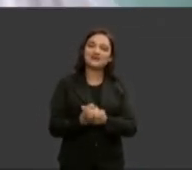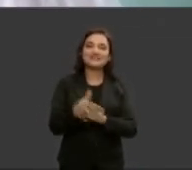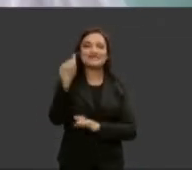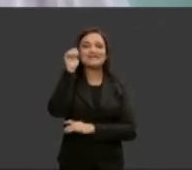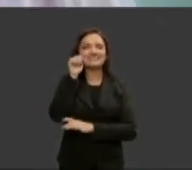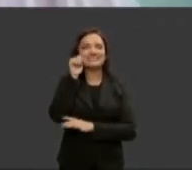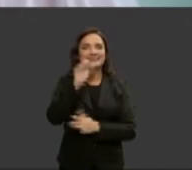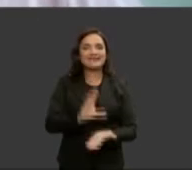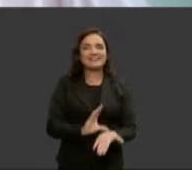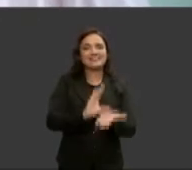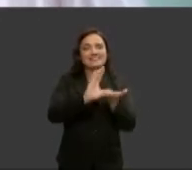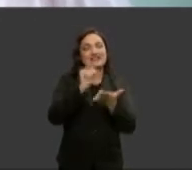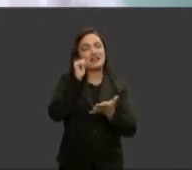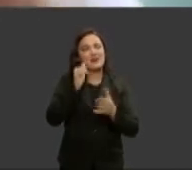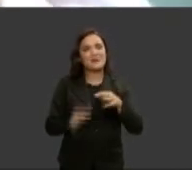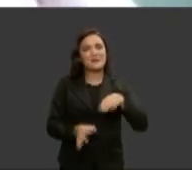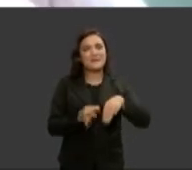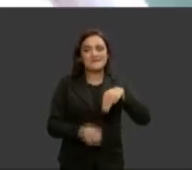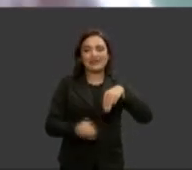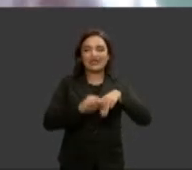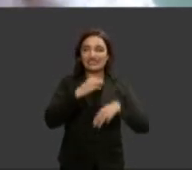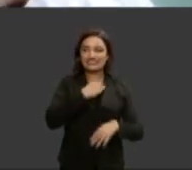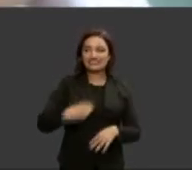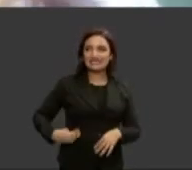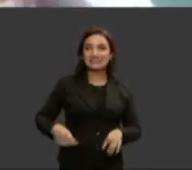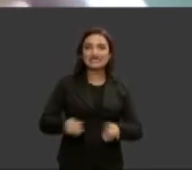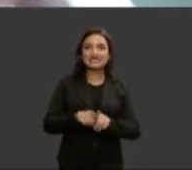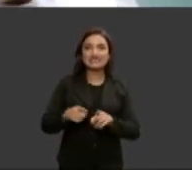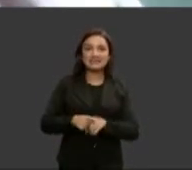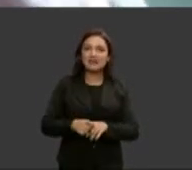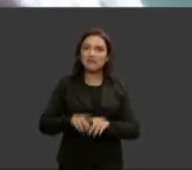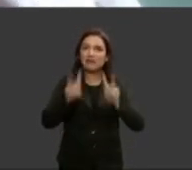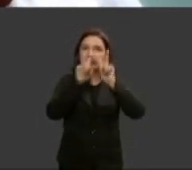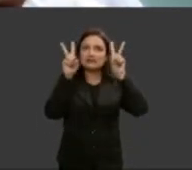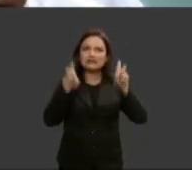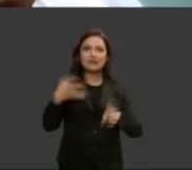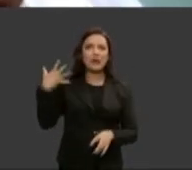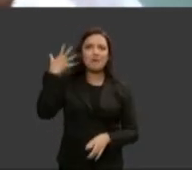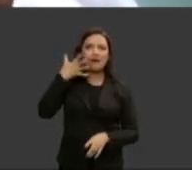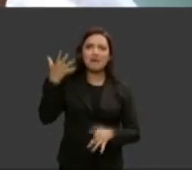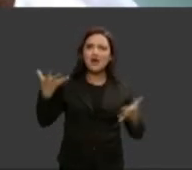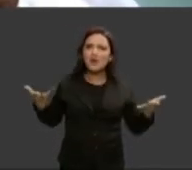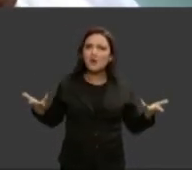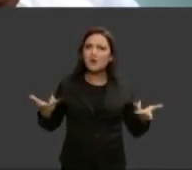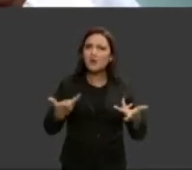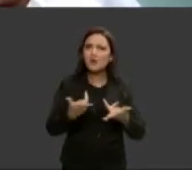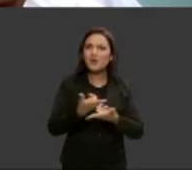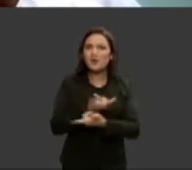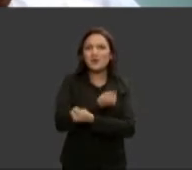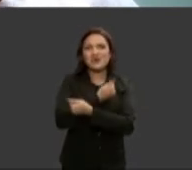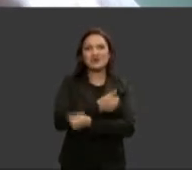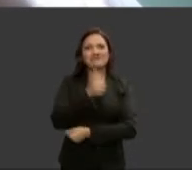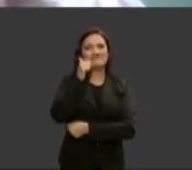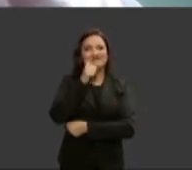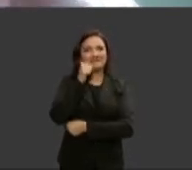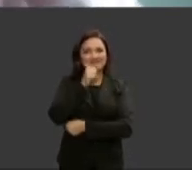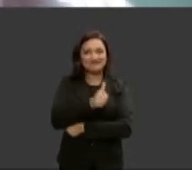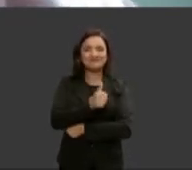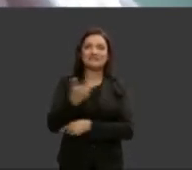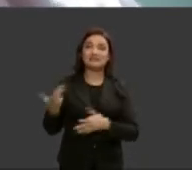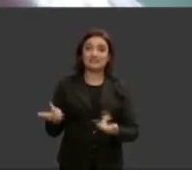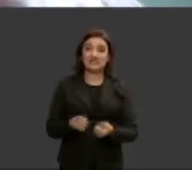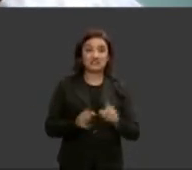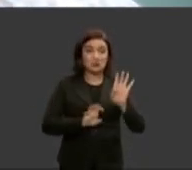conselheiras as doutoras que painel incrível que mulheres incríveis estão aqui e que dados que dados